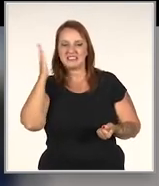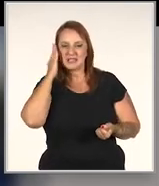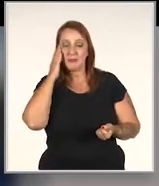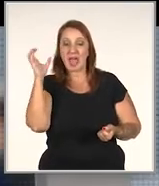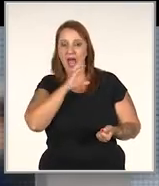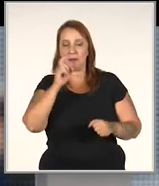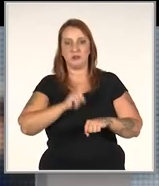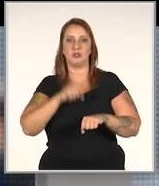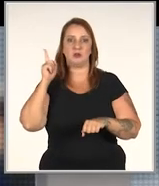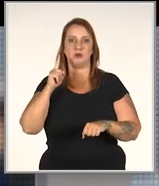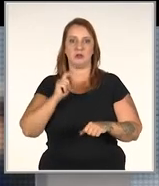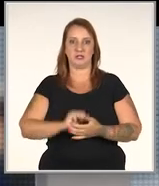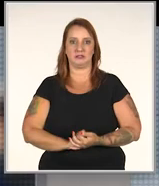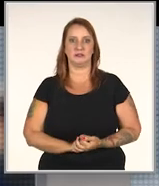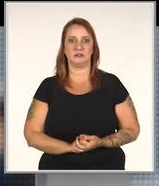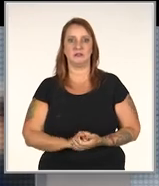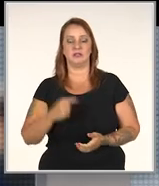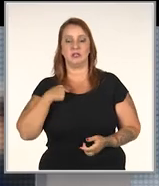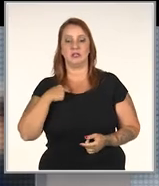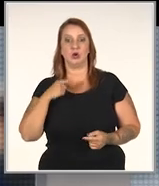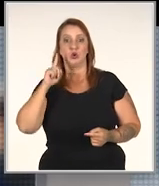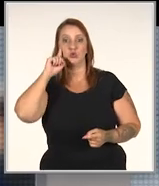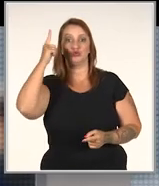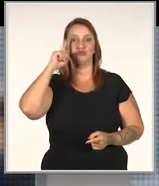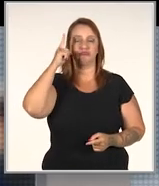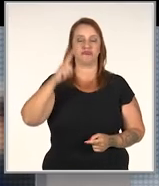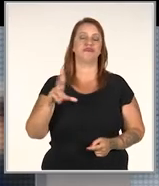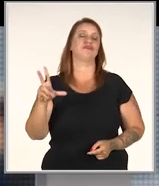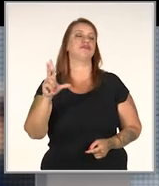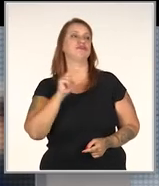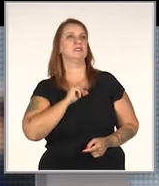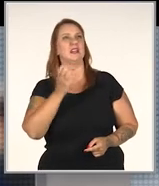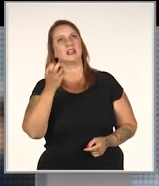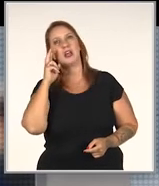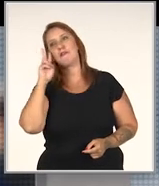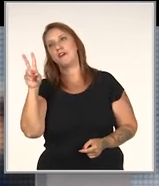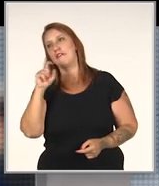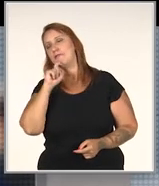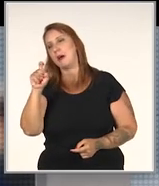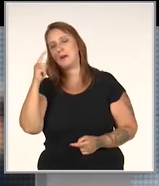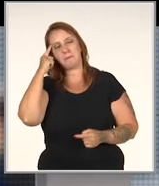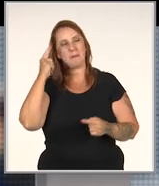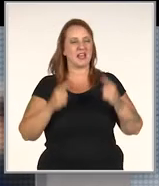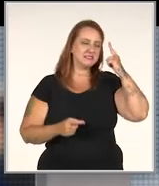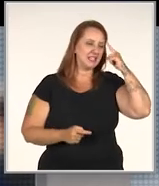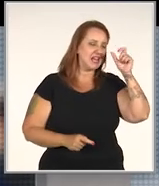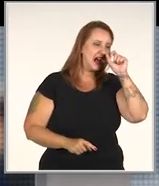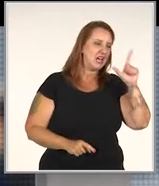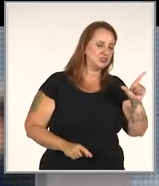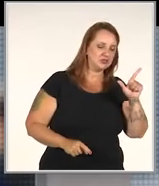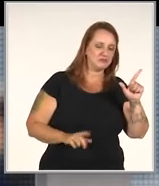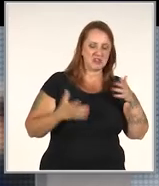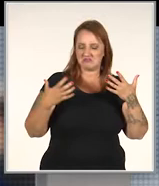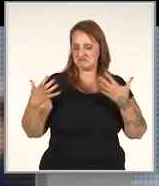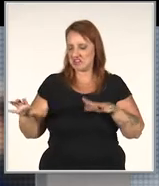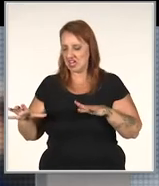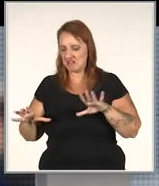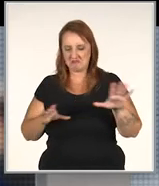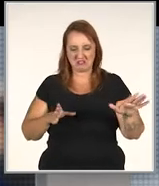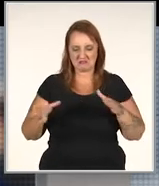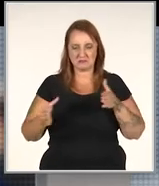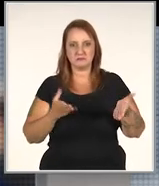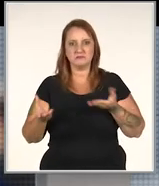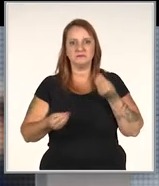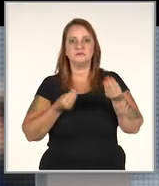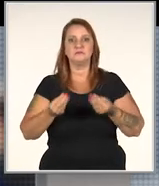que quer saber imediatamente. E o indeciso? Puxa. Ah, eu queria um verde, mas eu estou pensando num azul, não, mas na verdade eu não queria